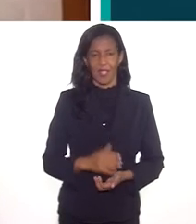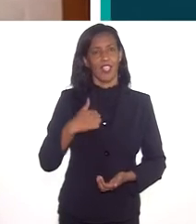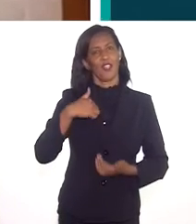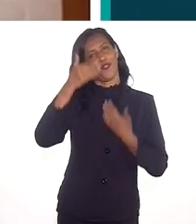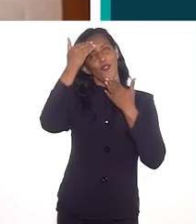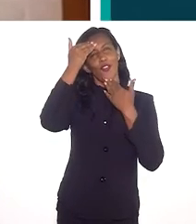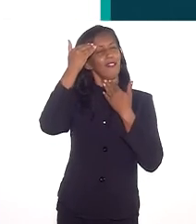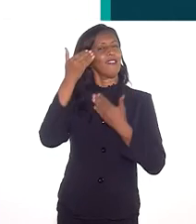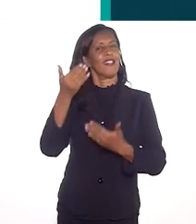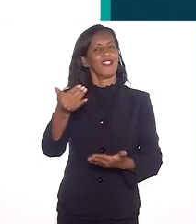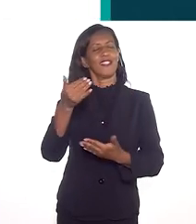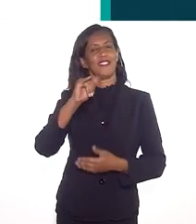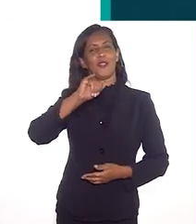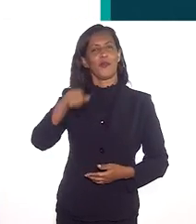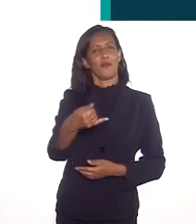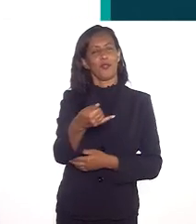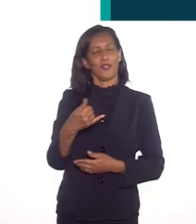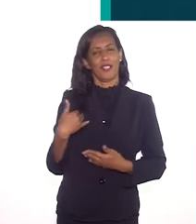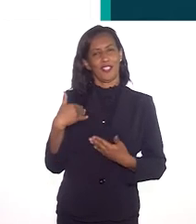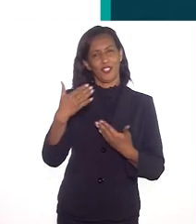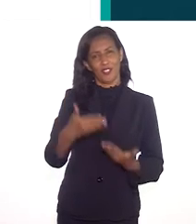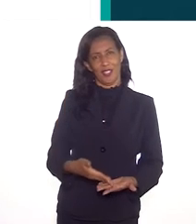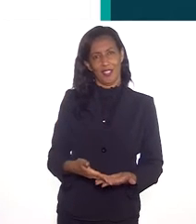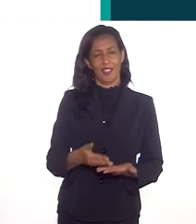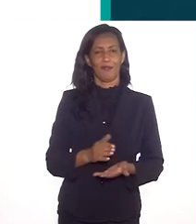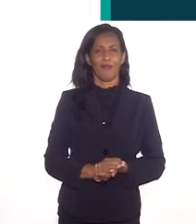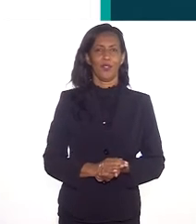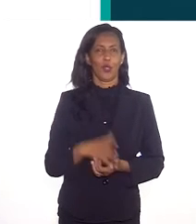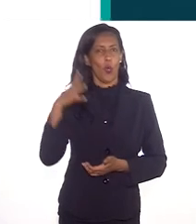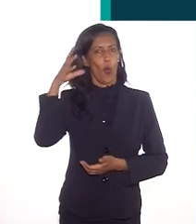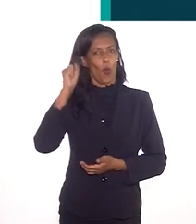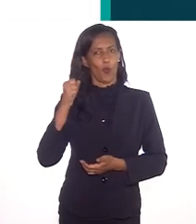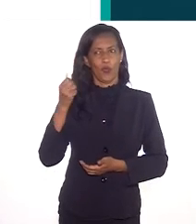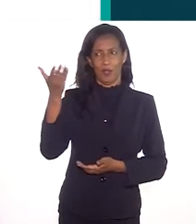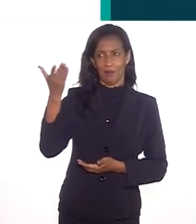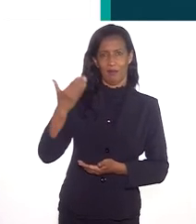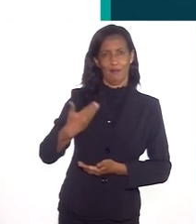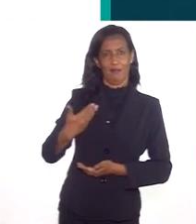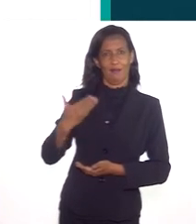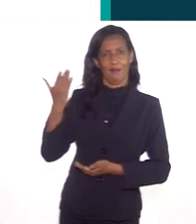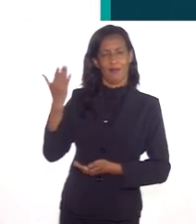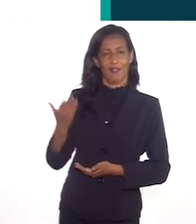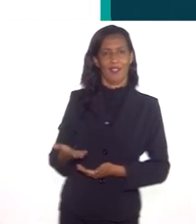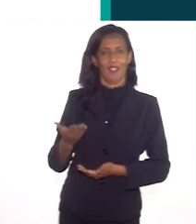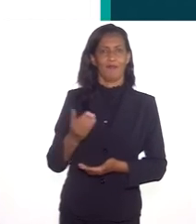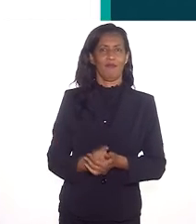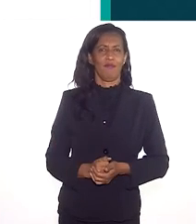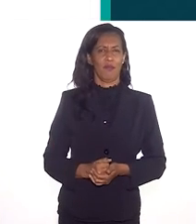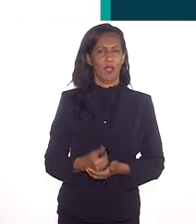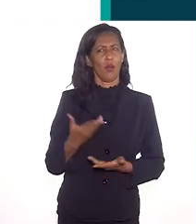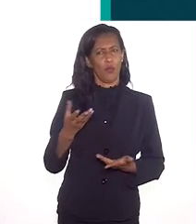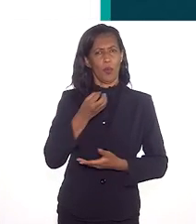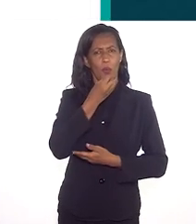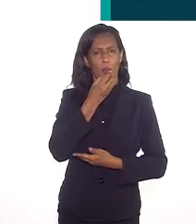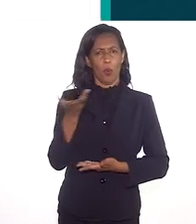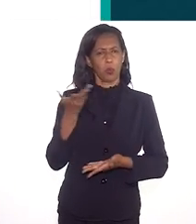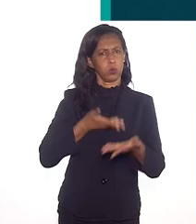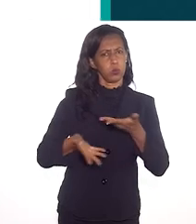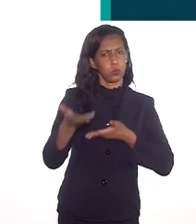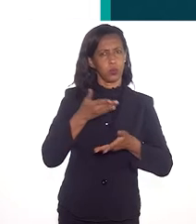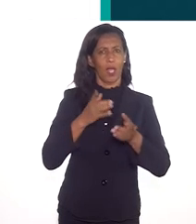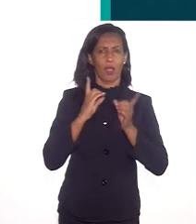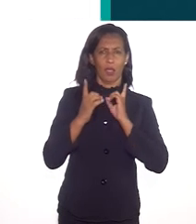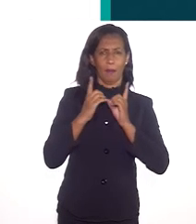Para garantir, eu já vou começar agradecendo a oportunidade de estar aqui, de ouvir as colegas e a Amara e Fernanda, foi